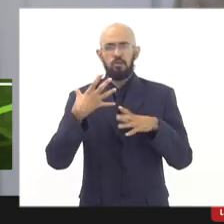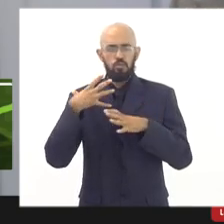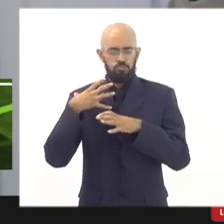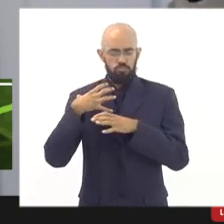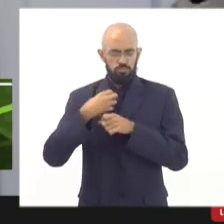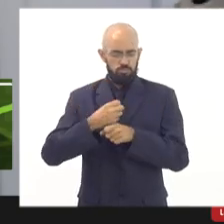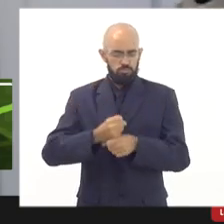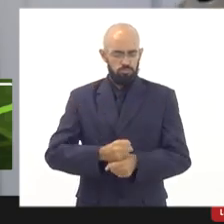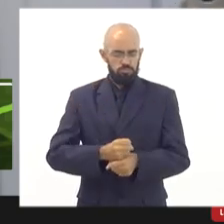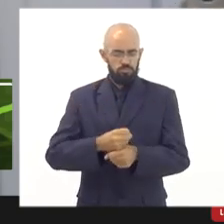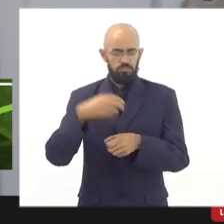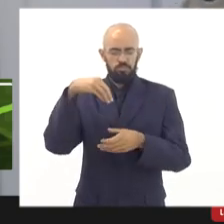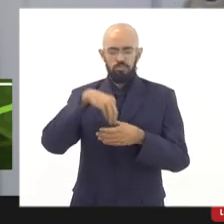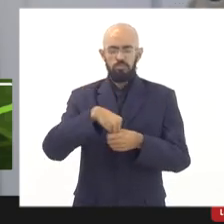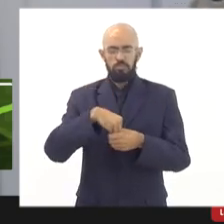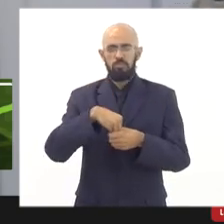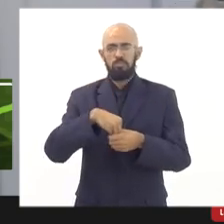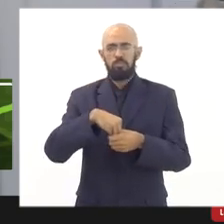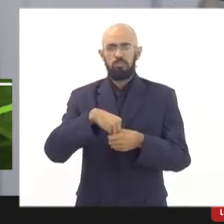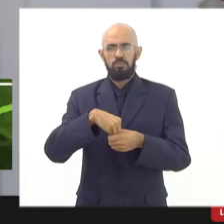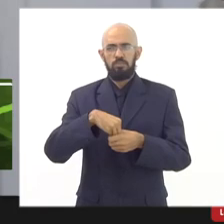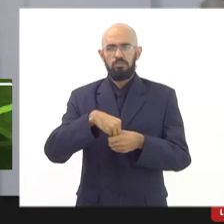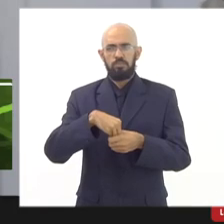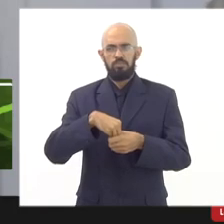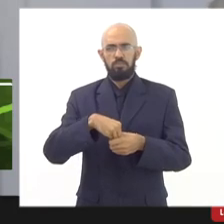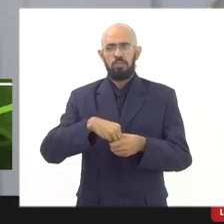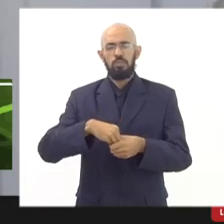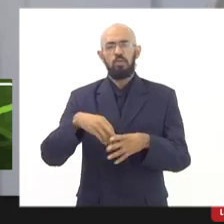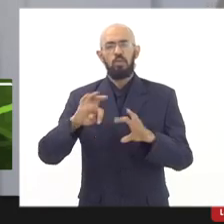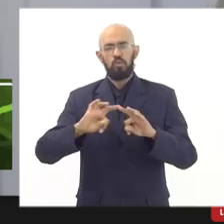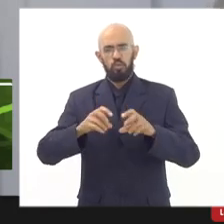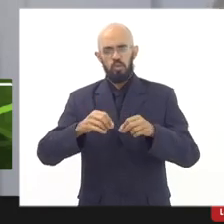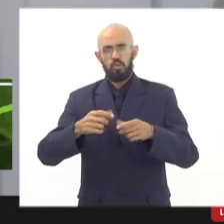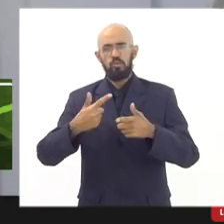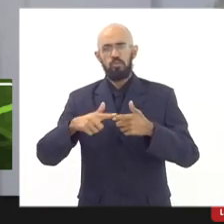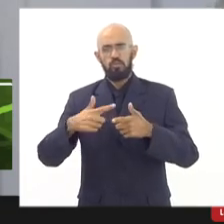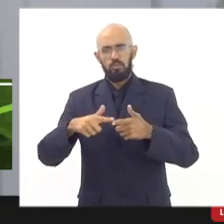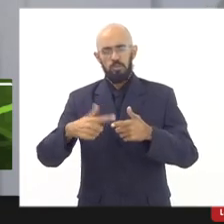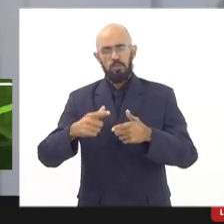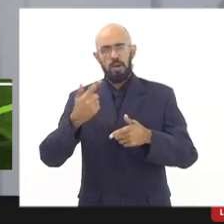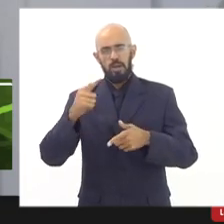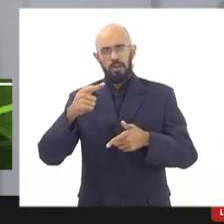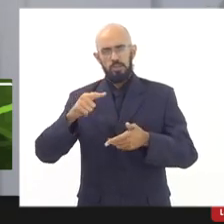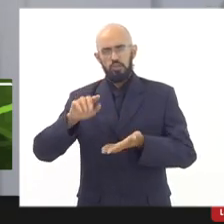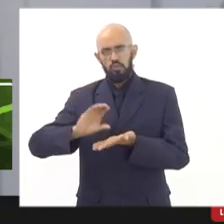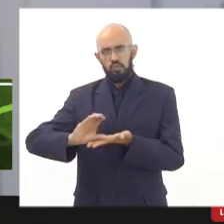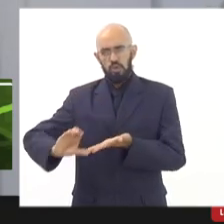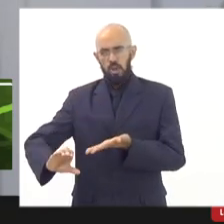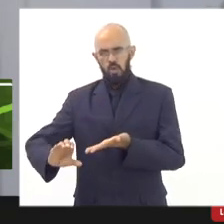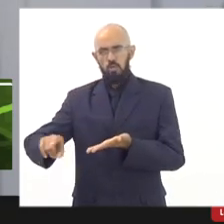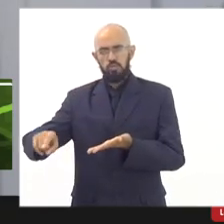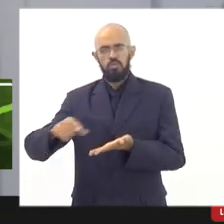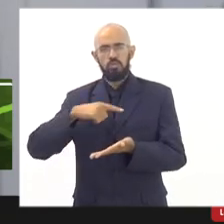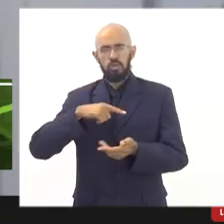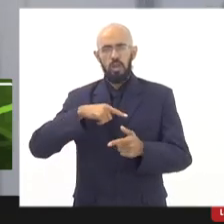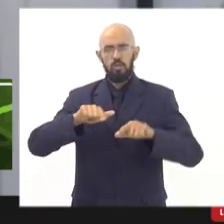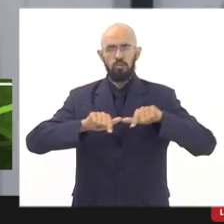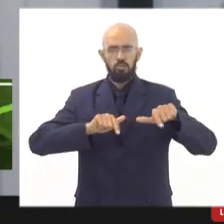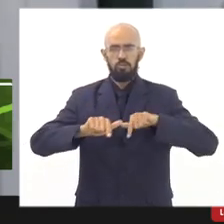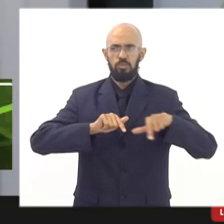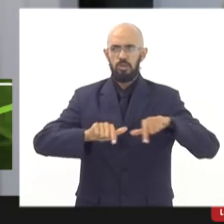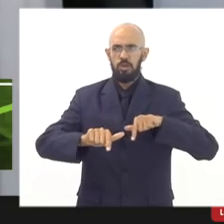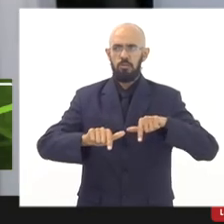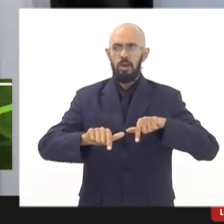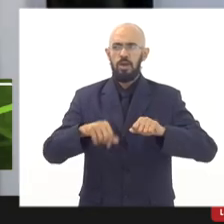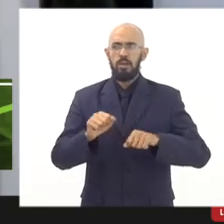responsável para a questão da garantia do recurso, então, há um trabalho que se desenvolve